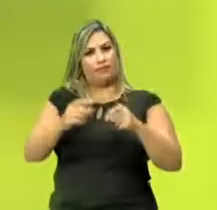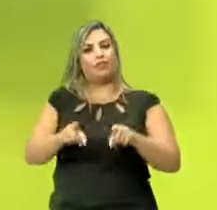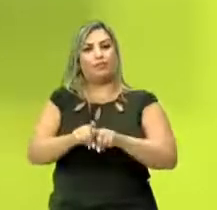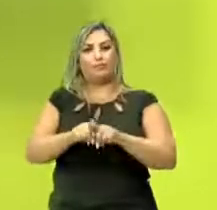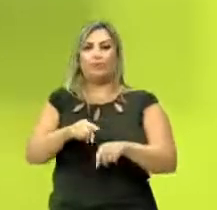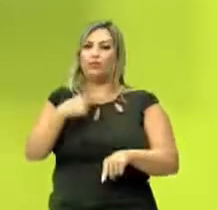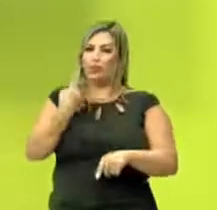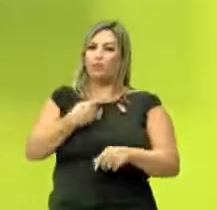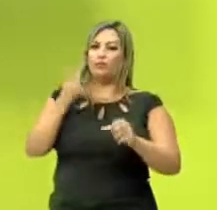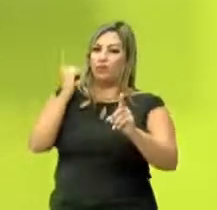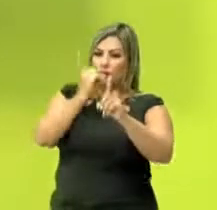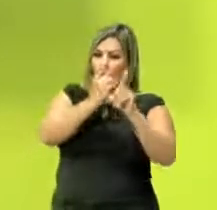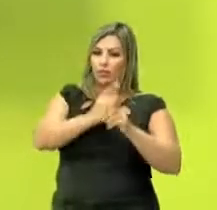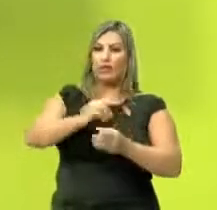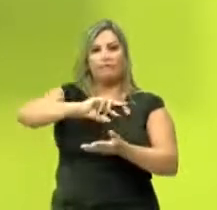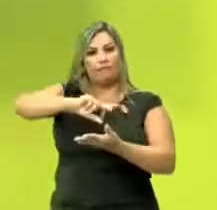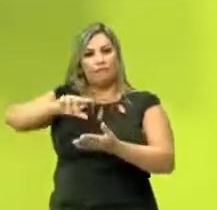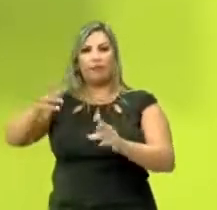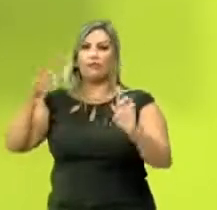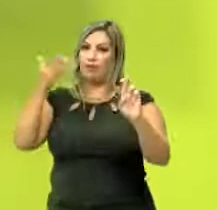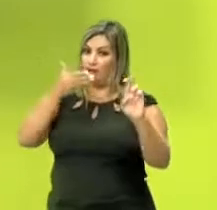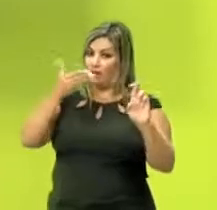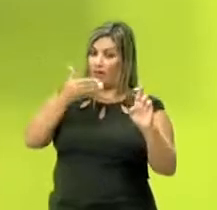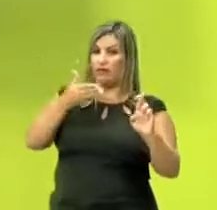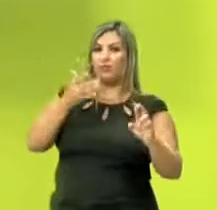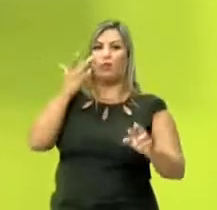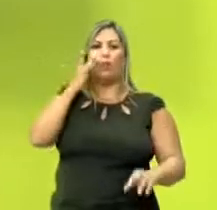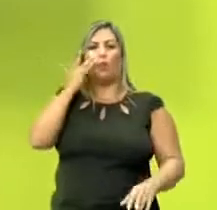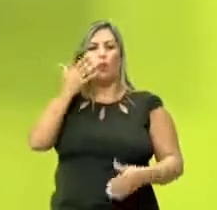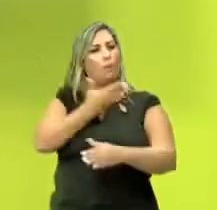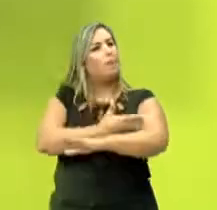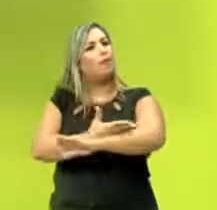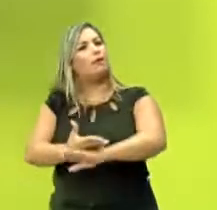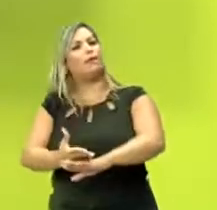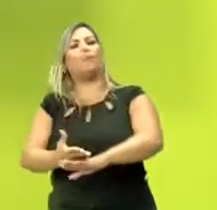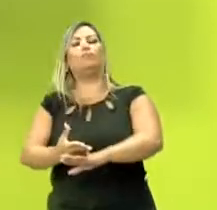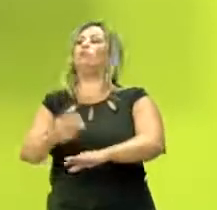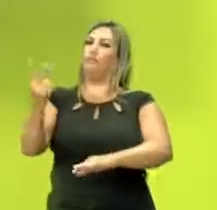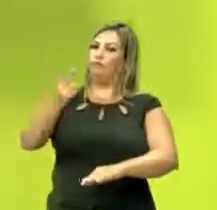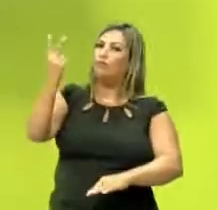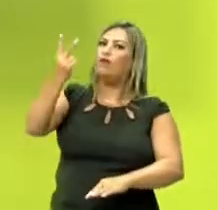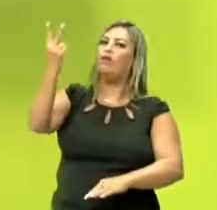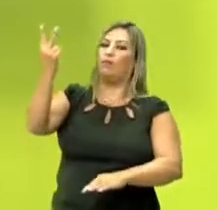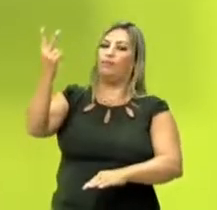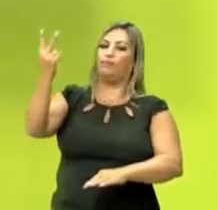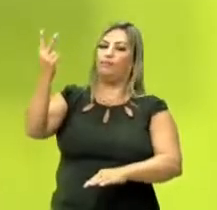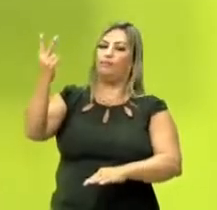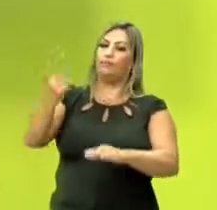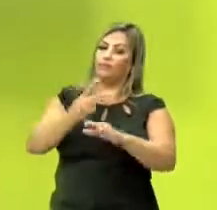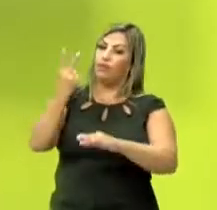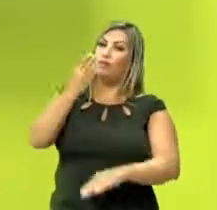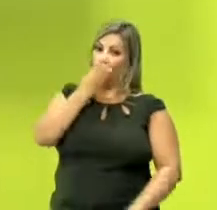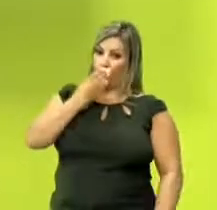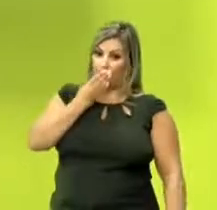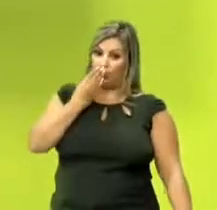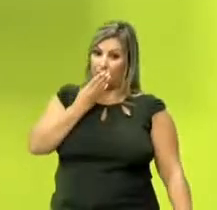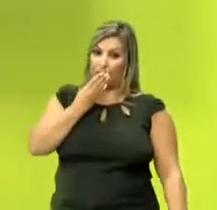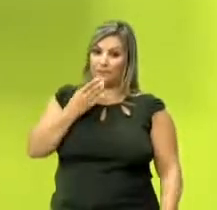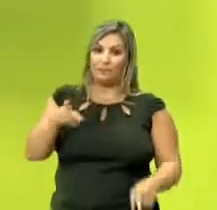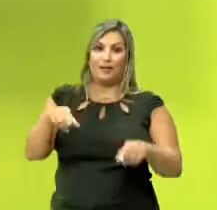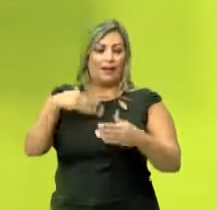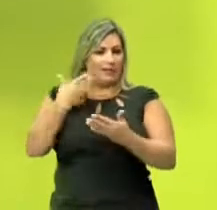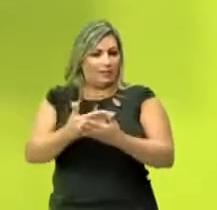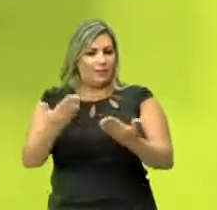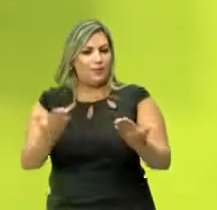época, a gente pode encontrar várias referências, o chamado ouro branco. Então, um grande valor, né? Para o açúcar. E até